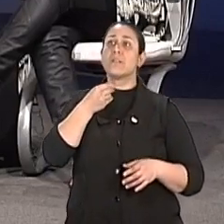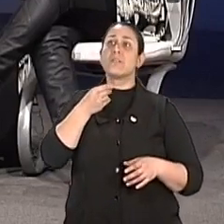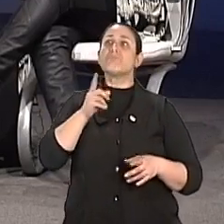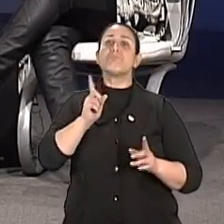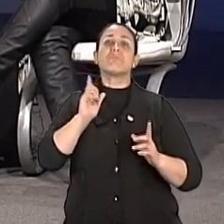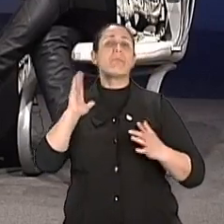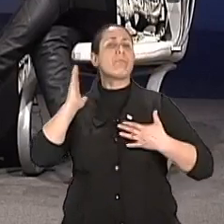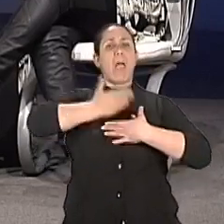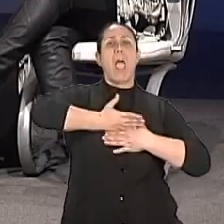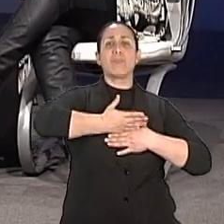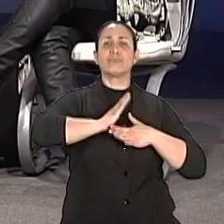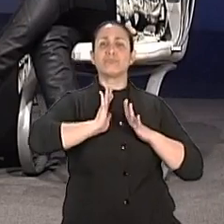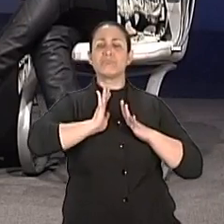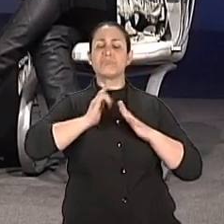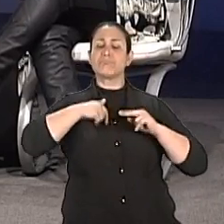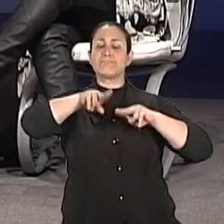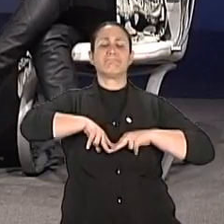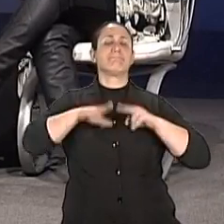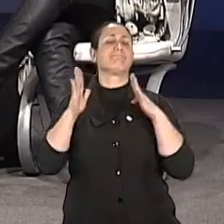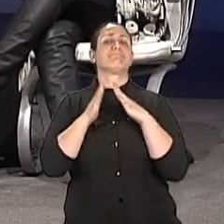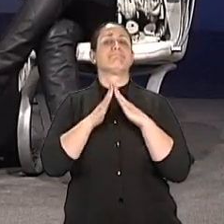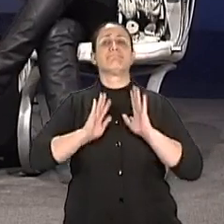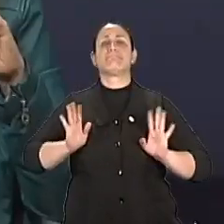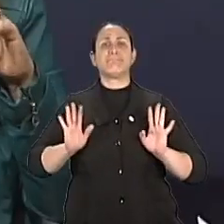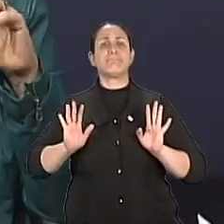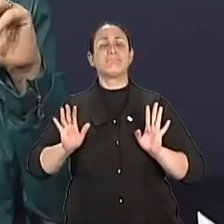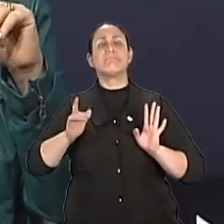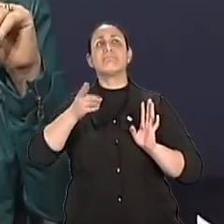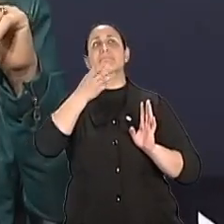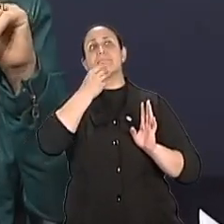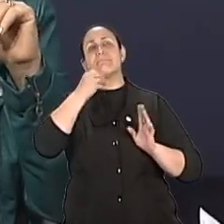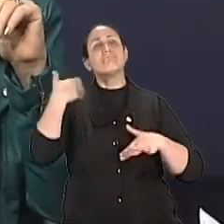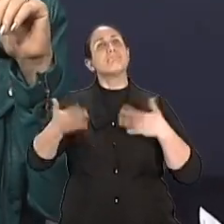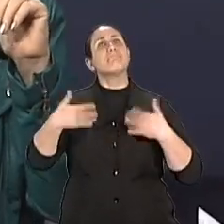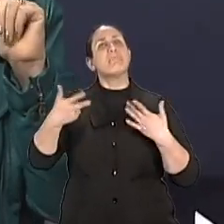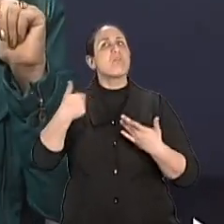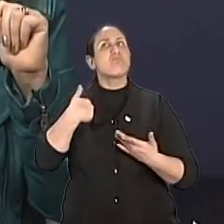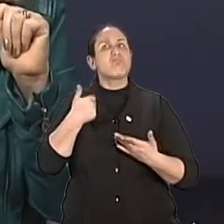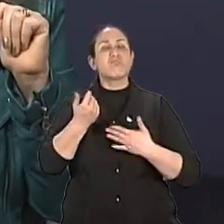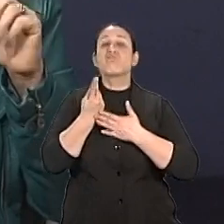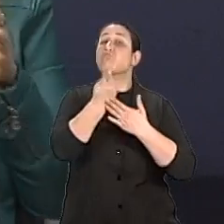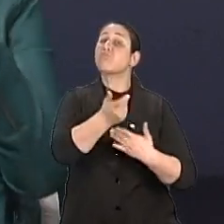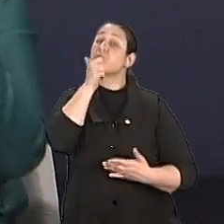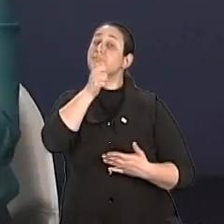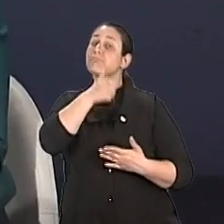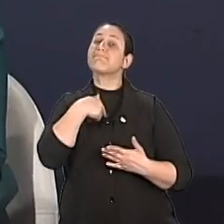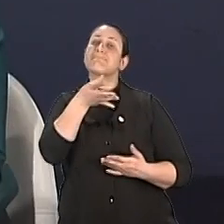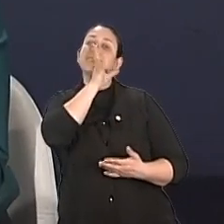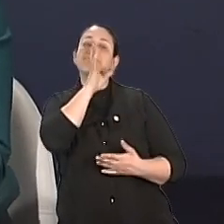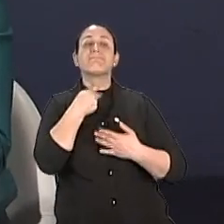fecham em casa, se acomodam, né? Mas na tentativa de buscar uma nova parceira para